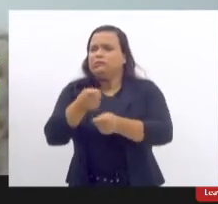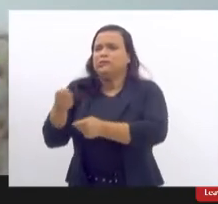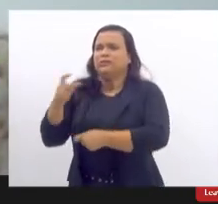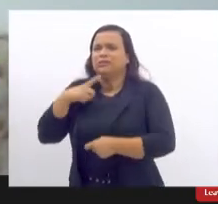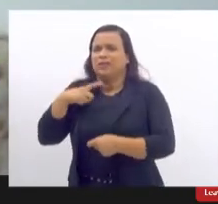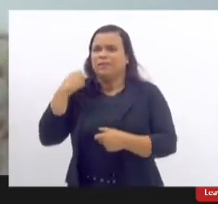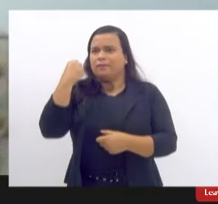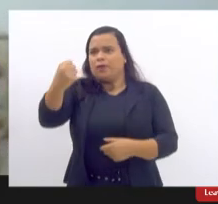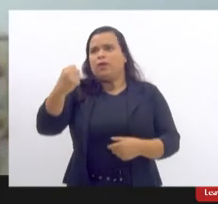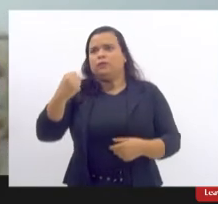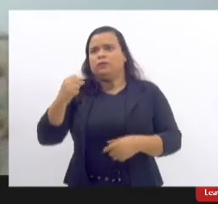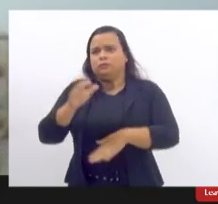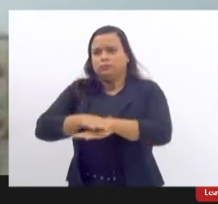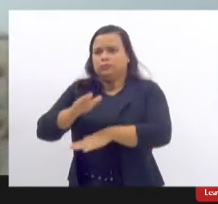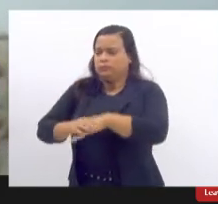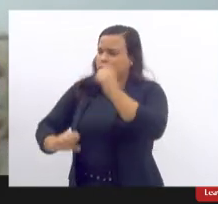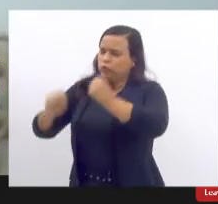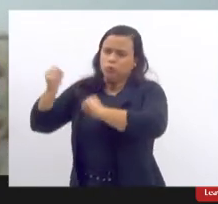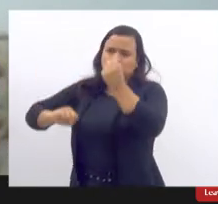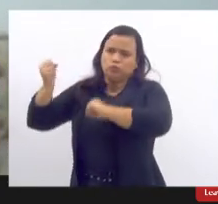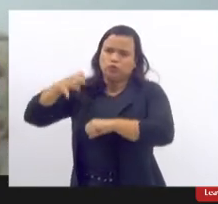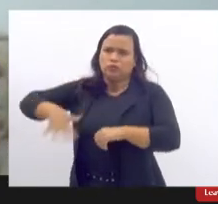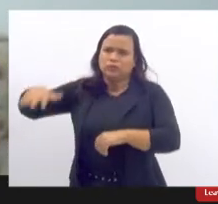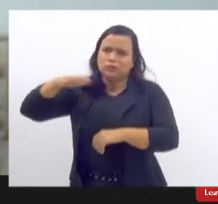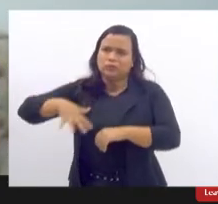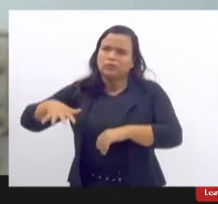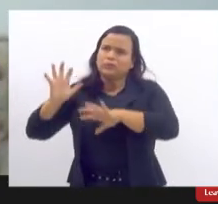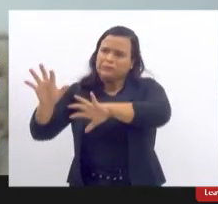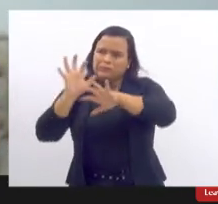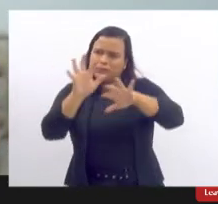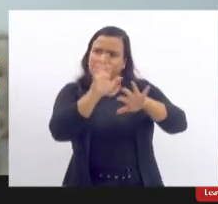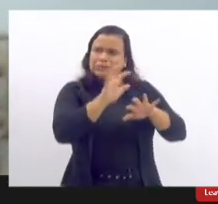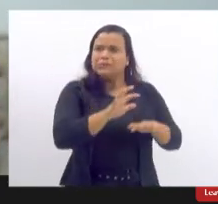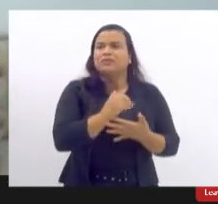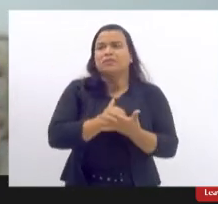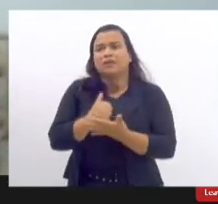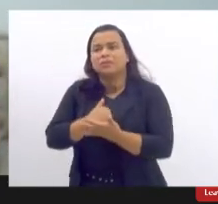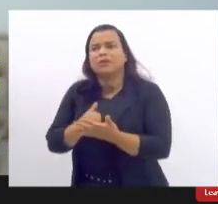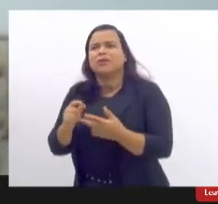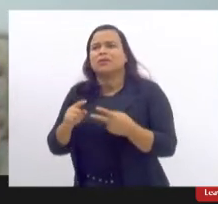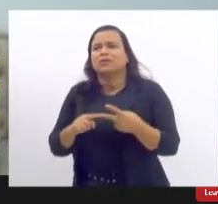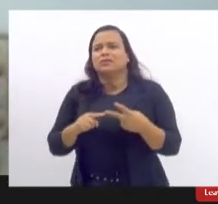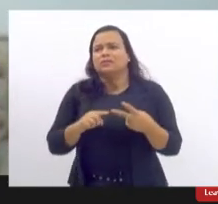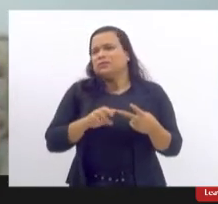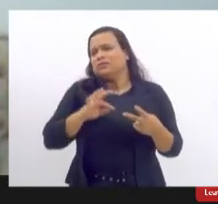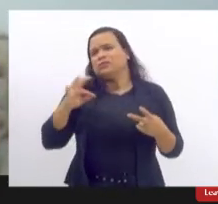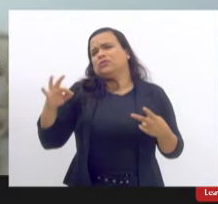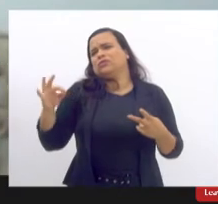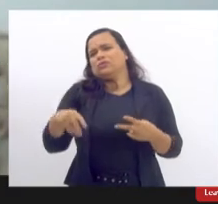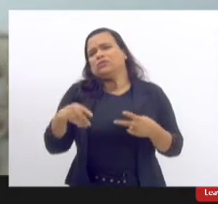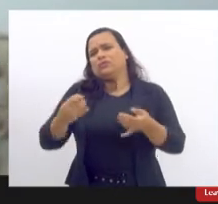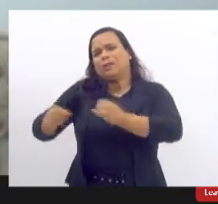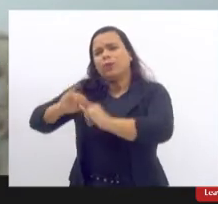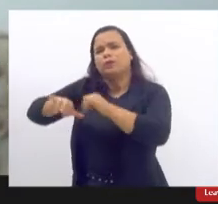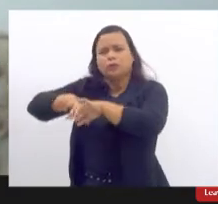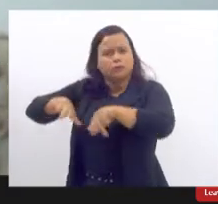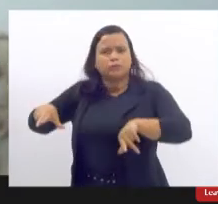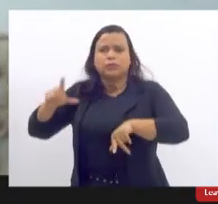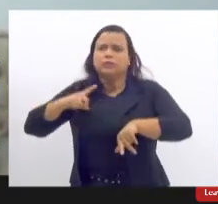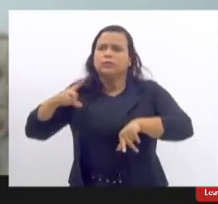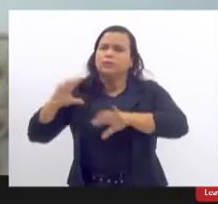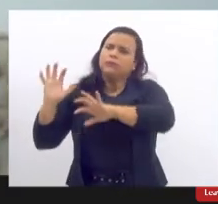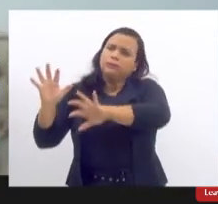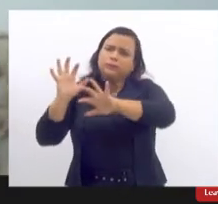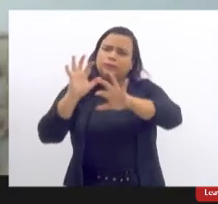fabricantes mas da indústria farmacêutica dos lobbies enfim dos laboratórios quer dizer só